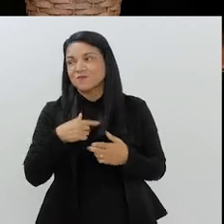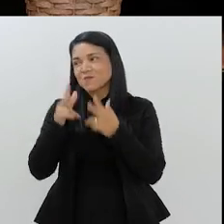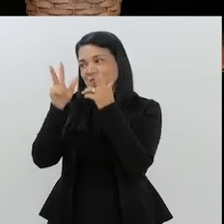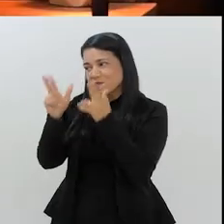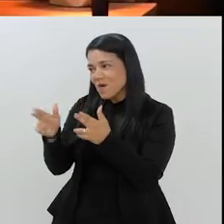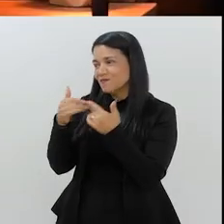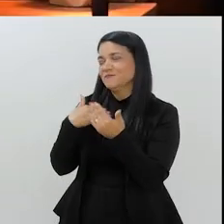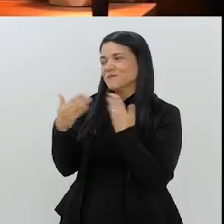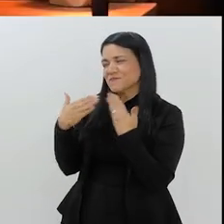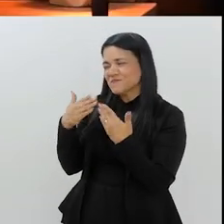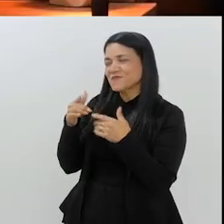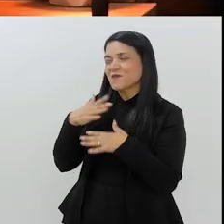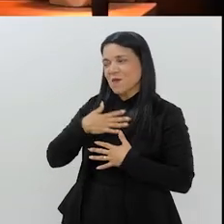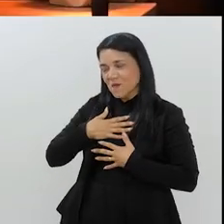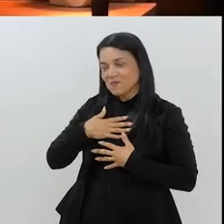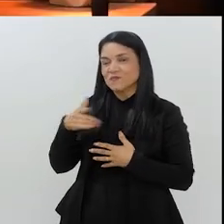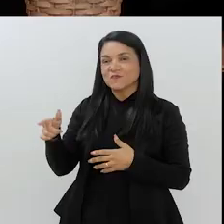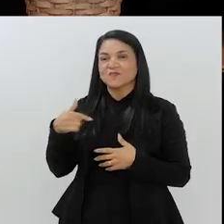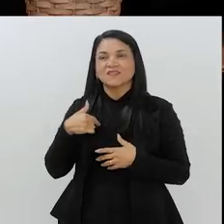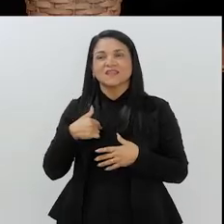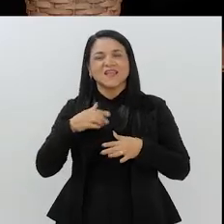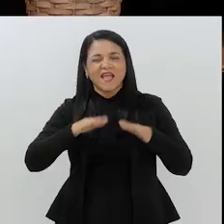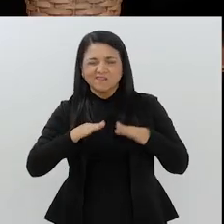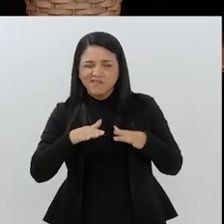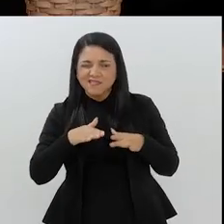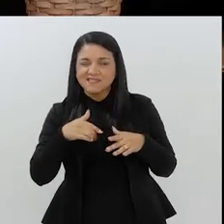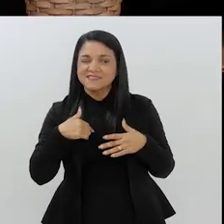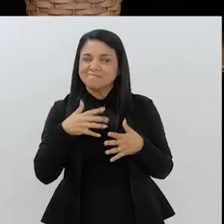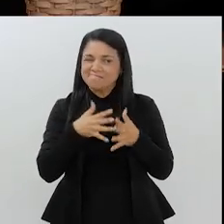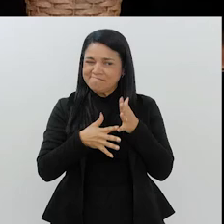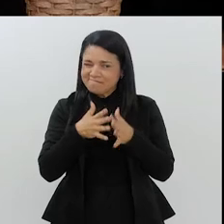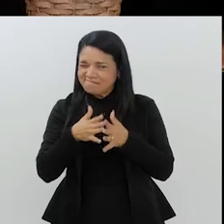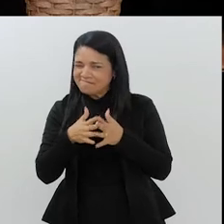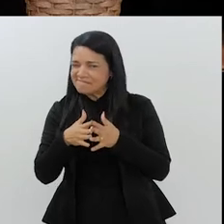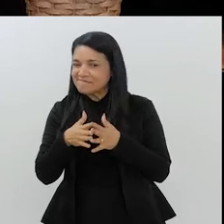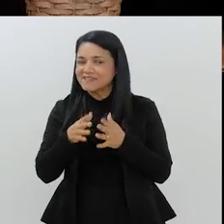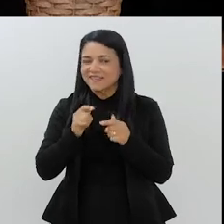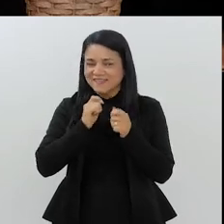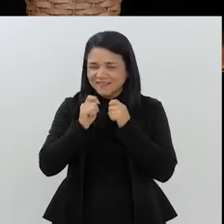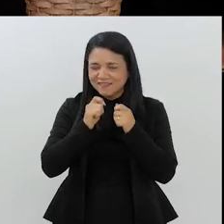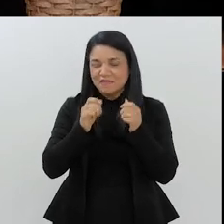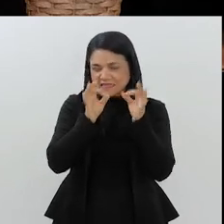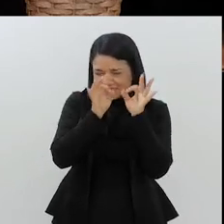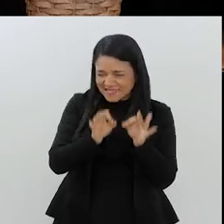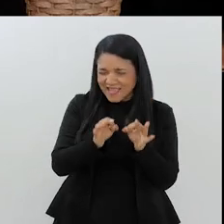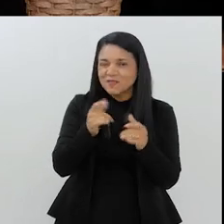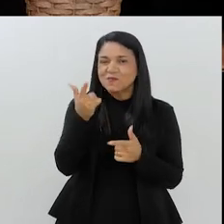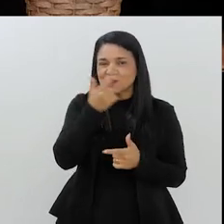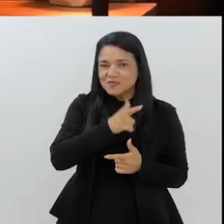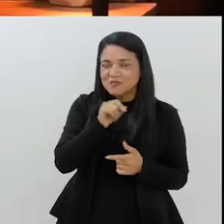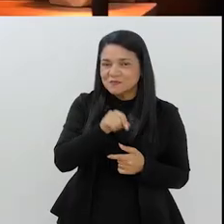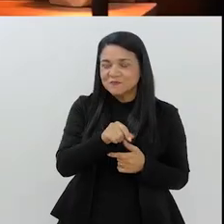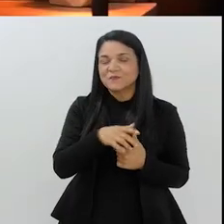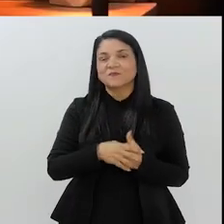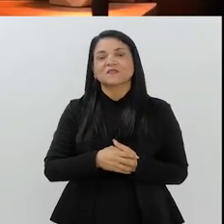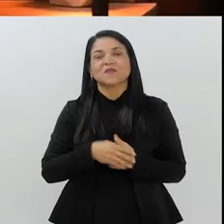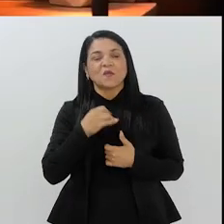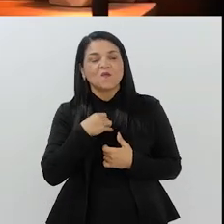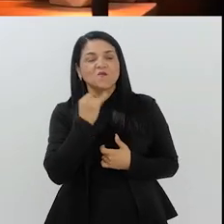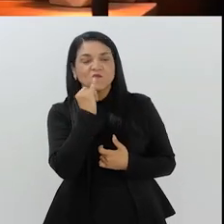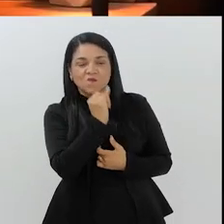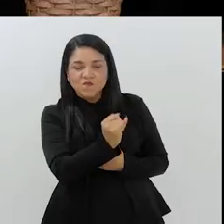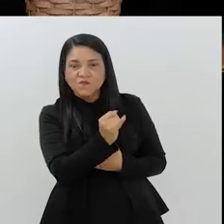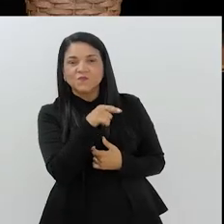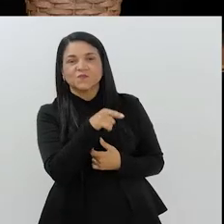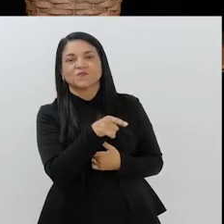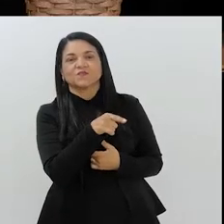Recíproca é verdadeira. Às vezes te põe em umas linhas rascadas, mas dá certo. Sempre vai. Sempre, sempre. Aliás, eu queria te falar uma